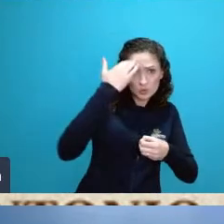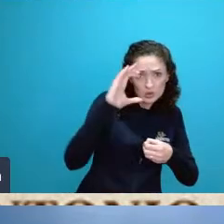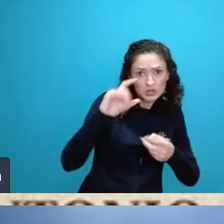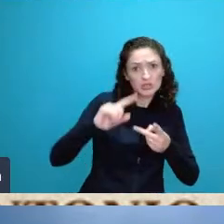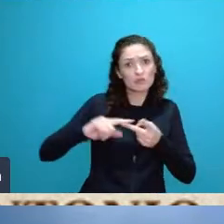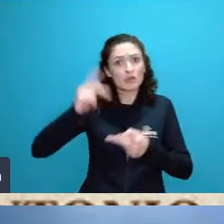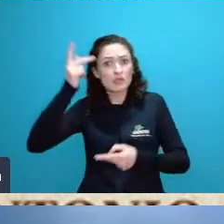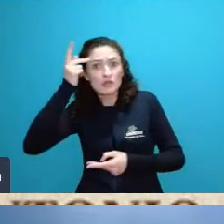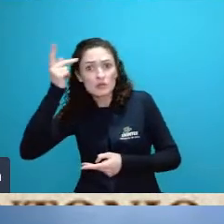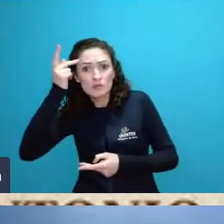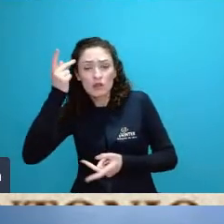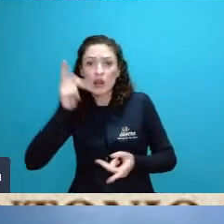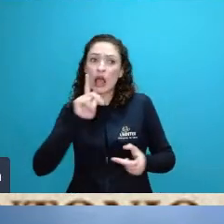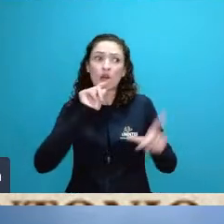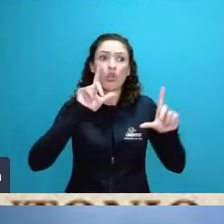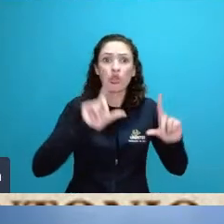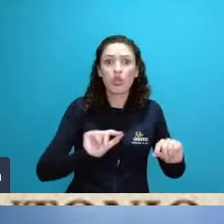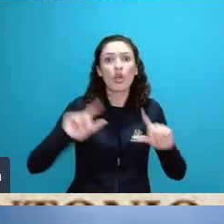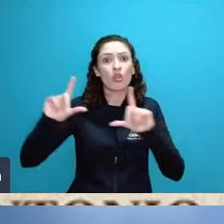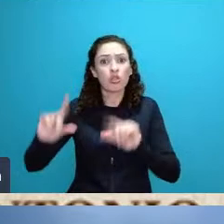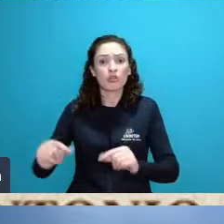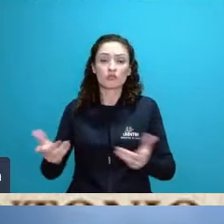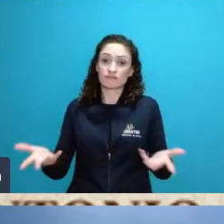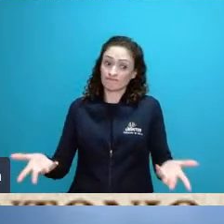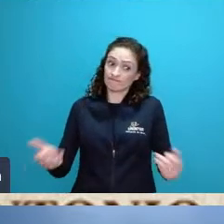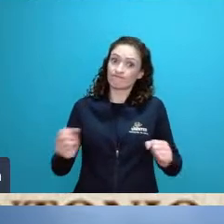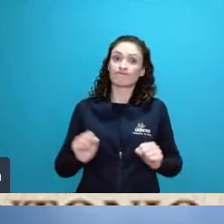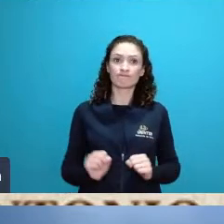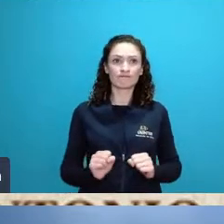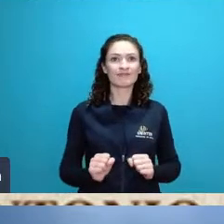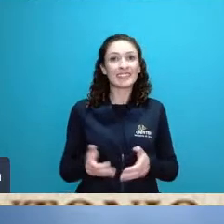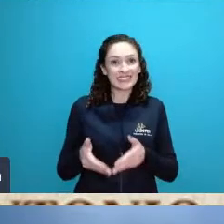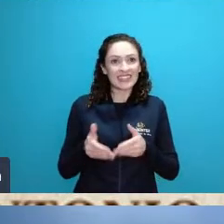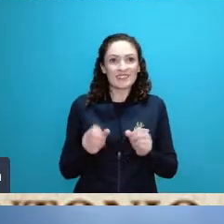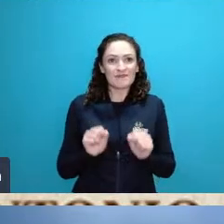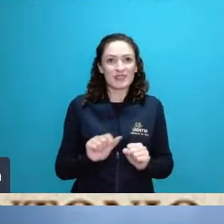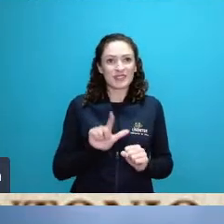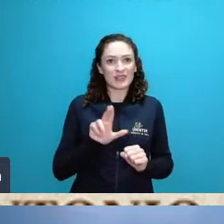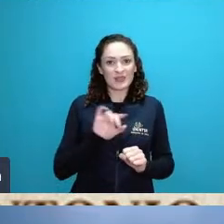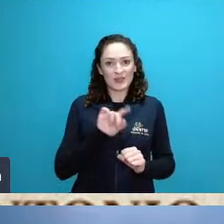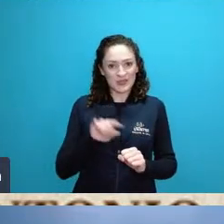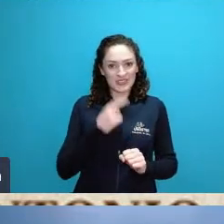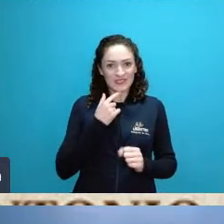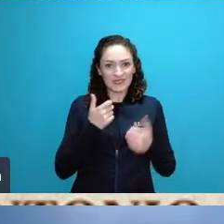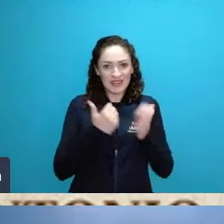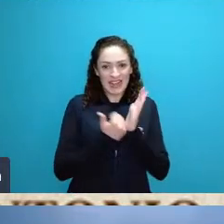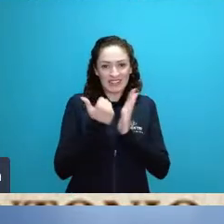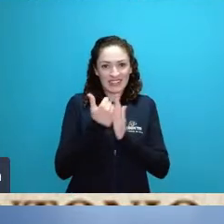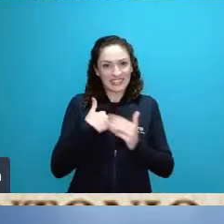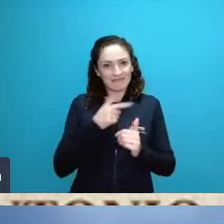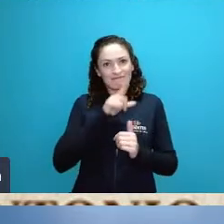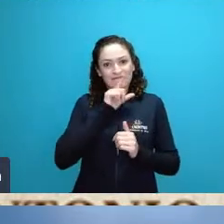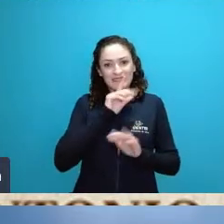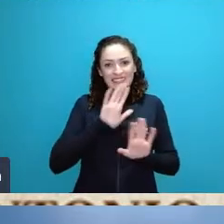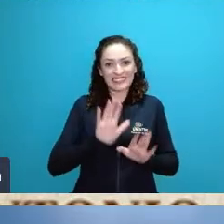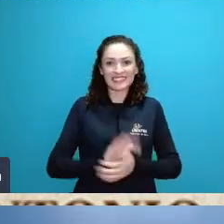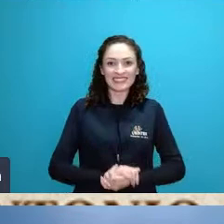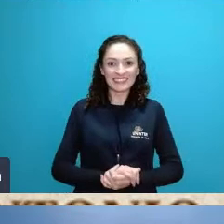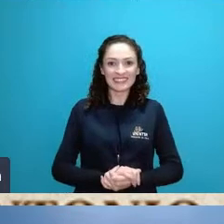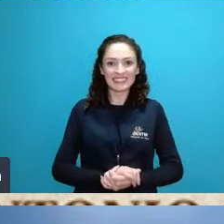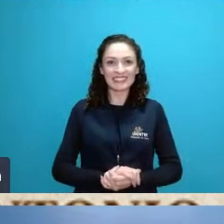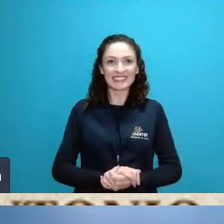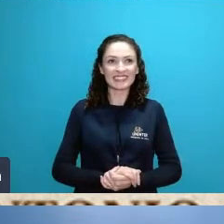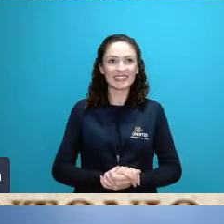falar um pouquinho senão eu me alastro demais ótimo e complementar é que essas mudanças